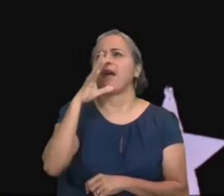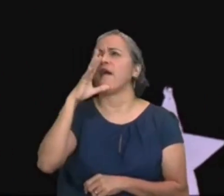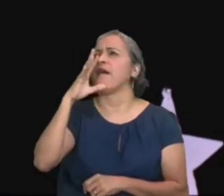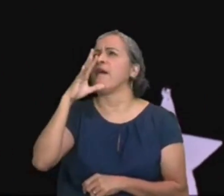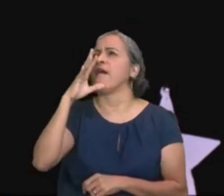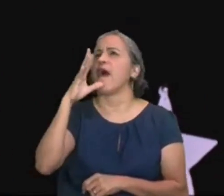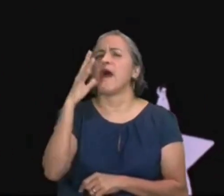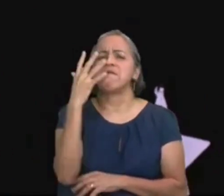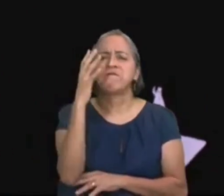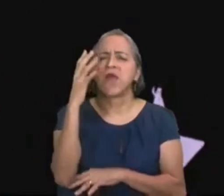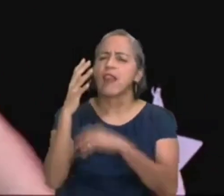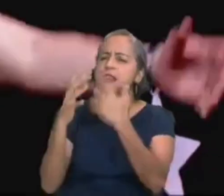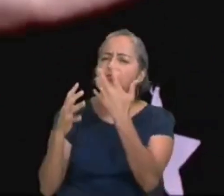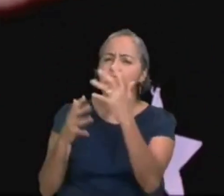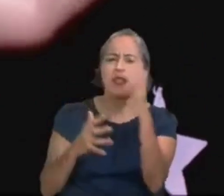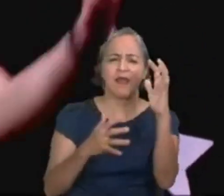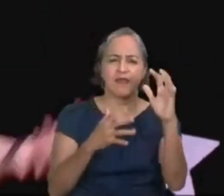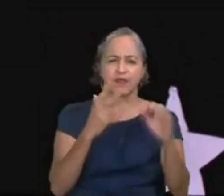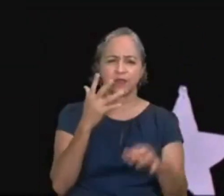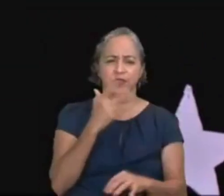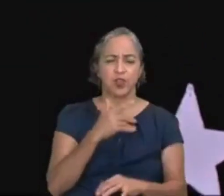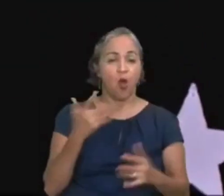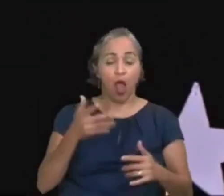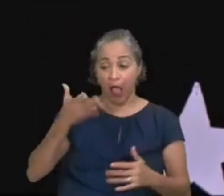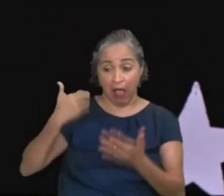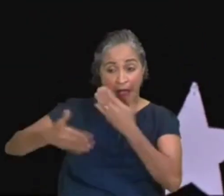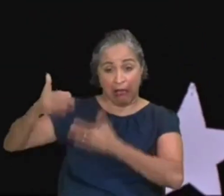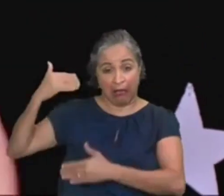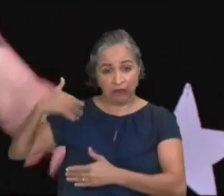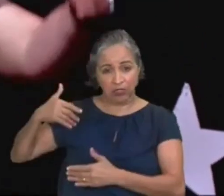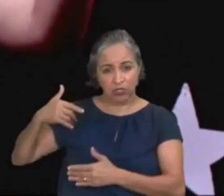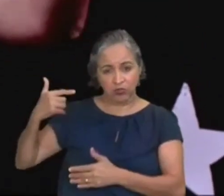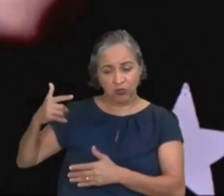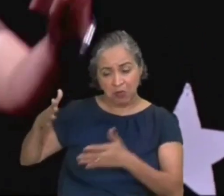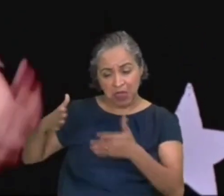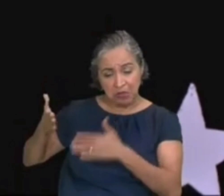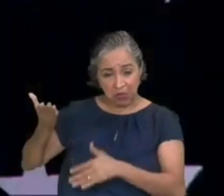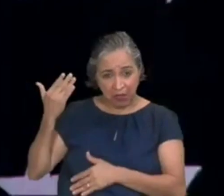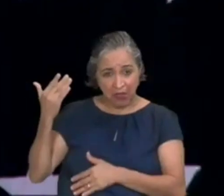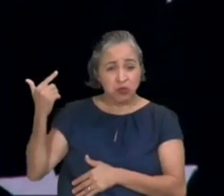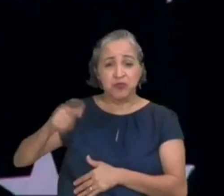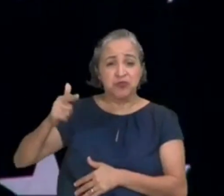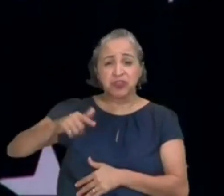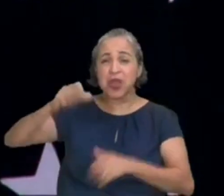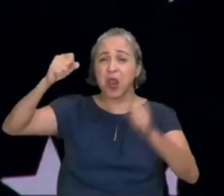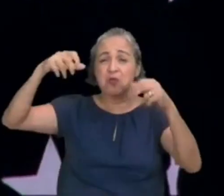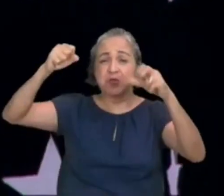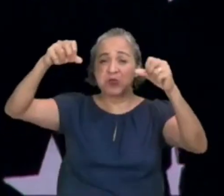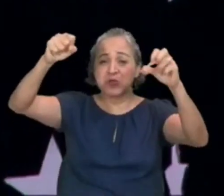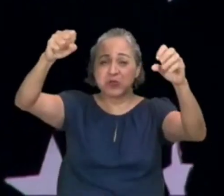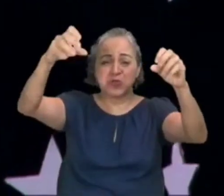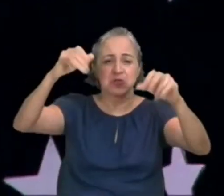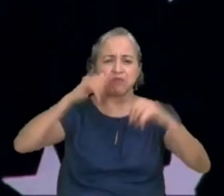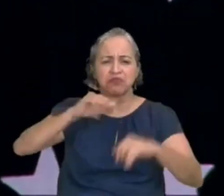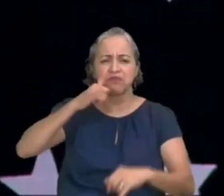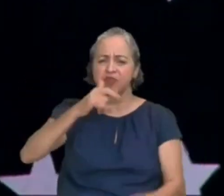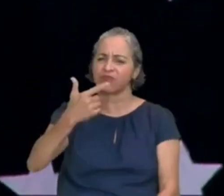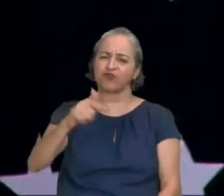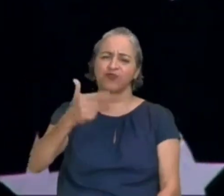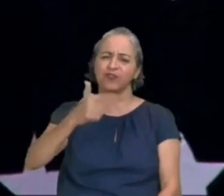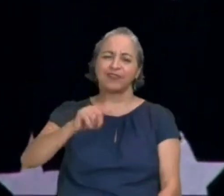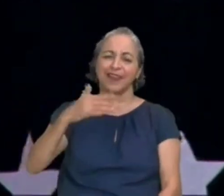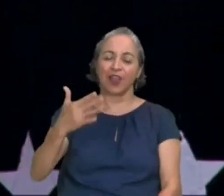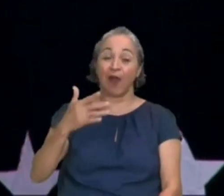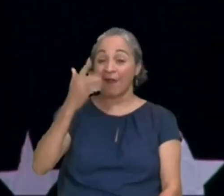e naquele tempo, não tinha essa luz que nós temos na cidade. O céu, inclusive, não tinha poluição. Então, eles